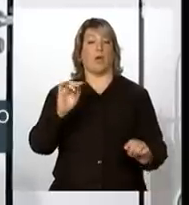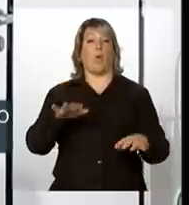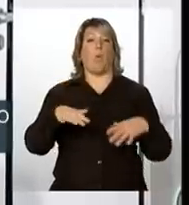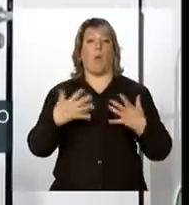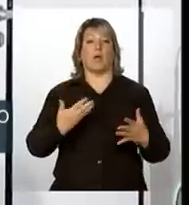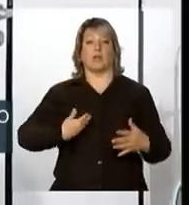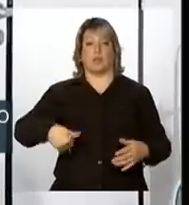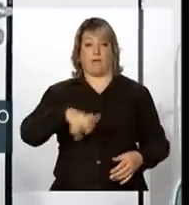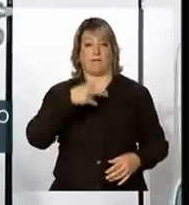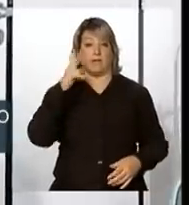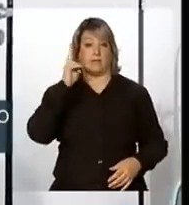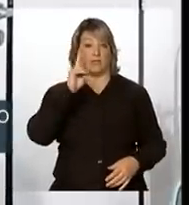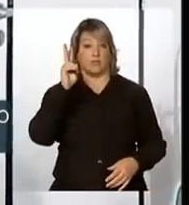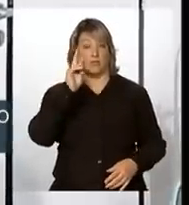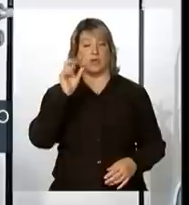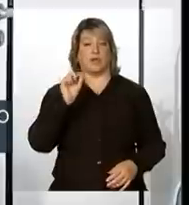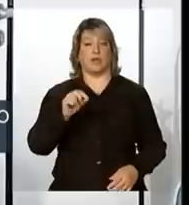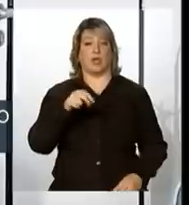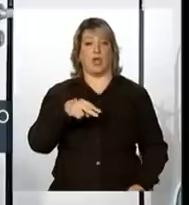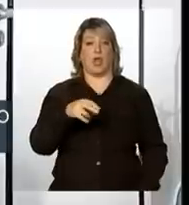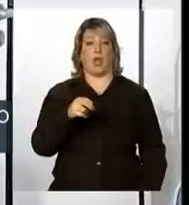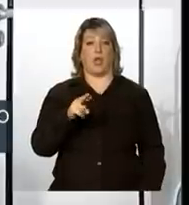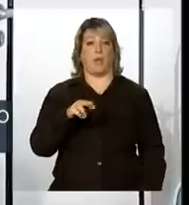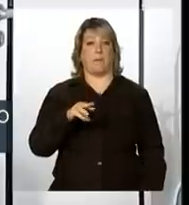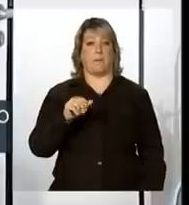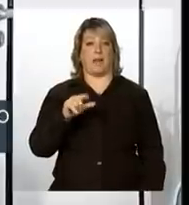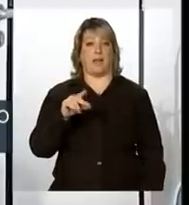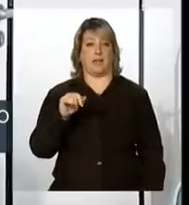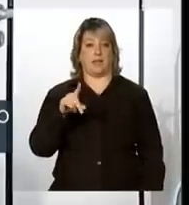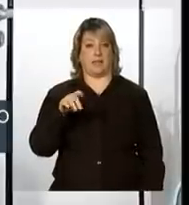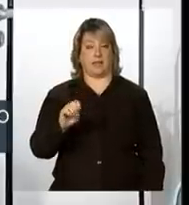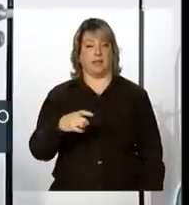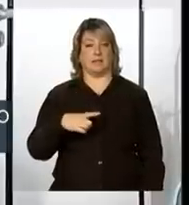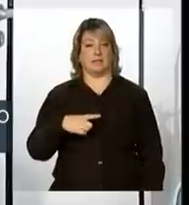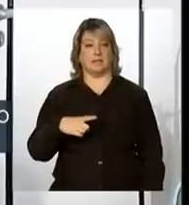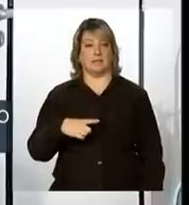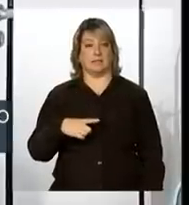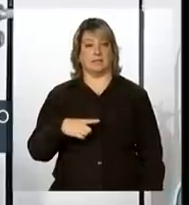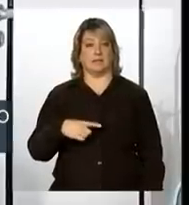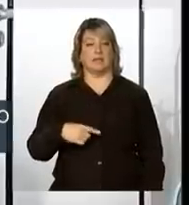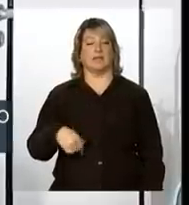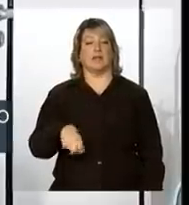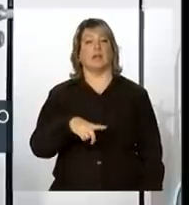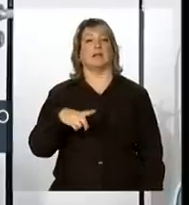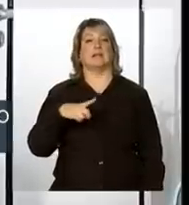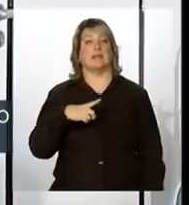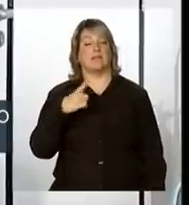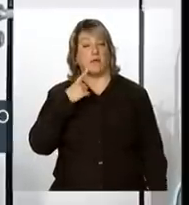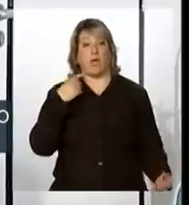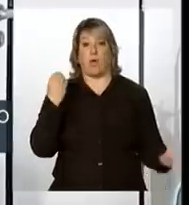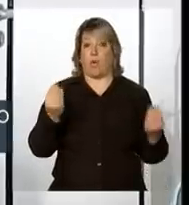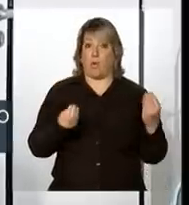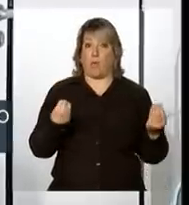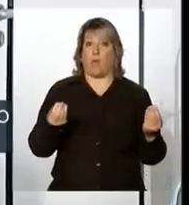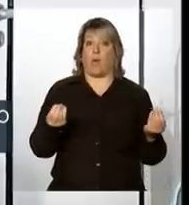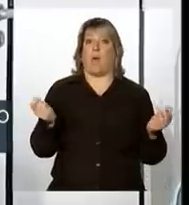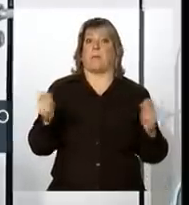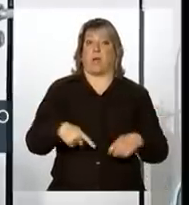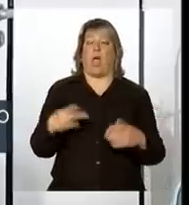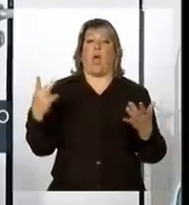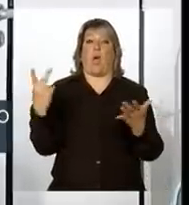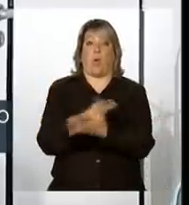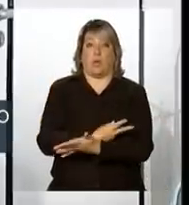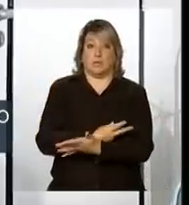para período chuvoso na região sul-sudeste, a gente tem que pensar que a possibilidade de ter eventos